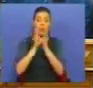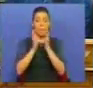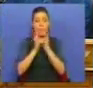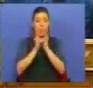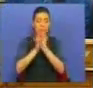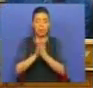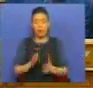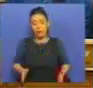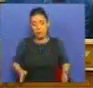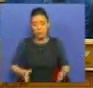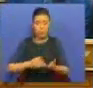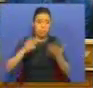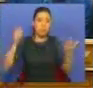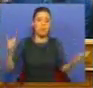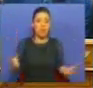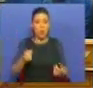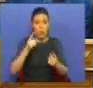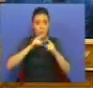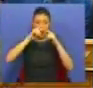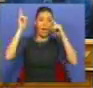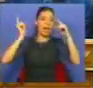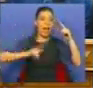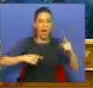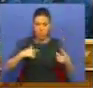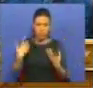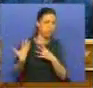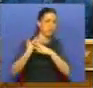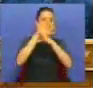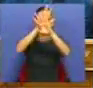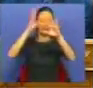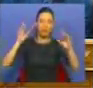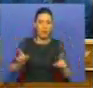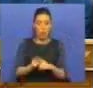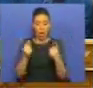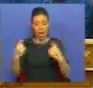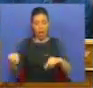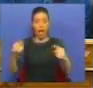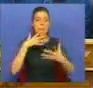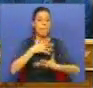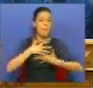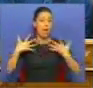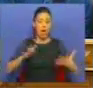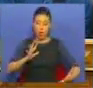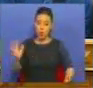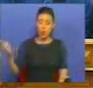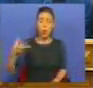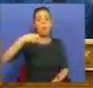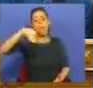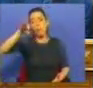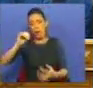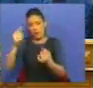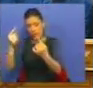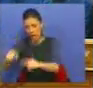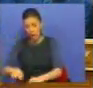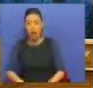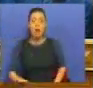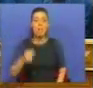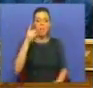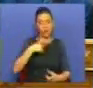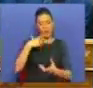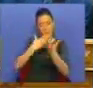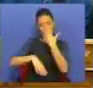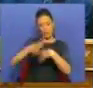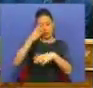não levou, apesar disso, a que um raio nos fulminasse, apesar da existência de uma maioria absoluta do Partido Socialista. E há uma coisa que nós